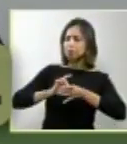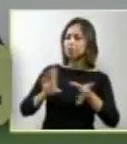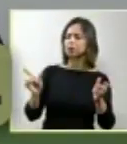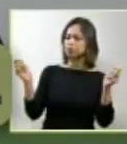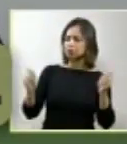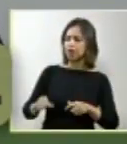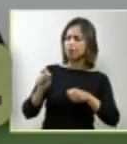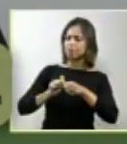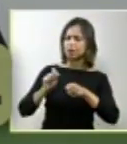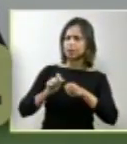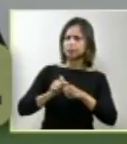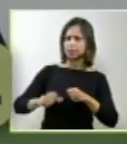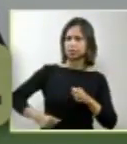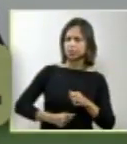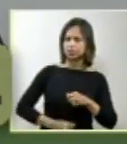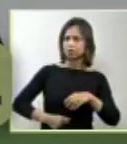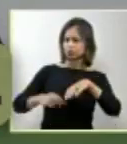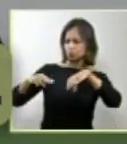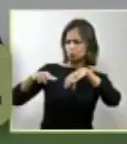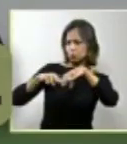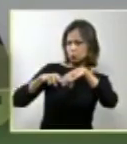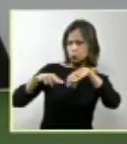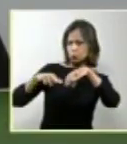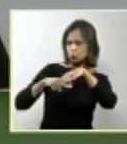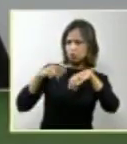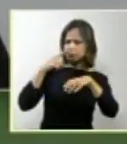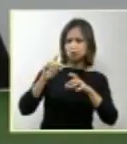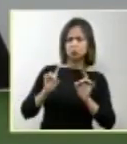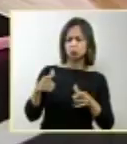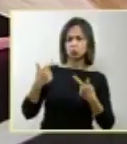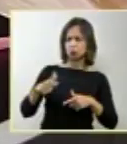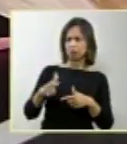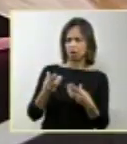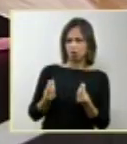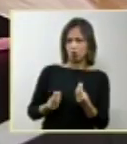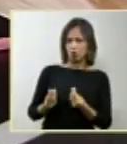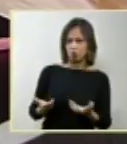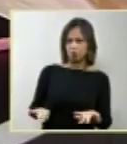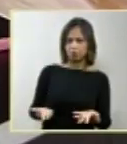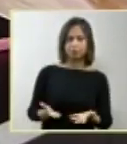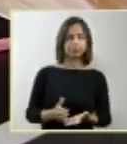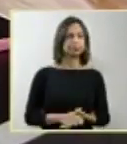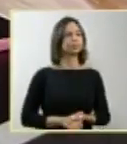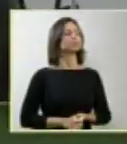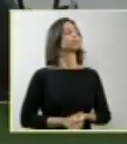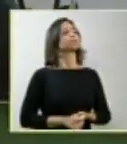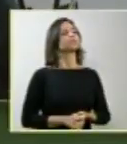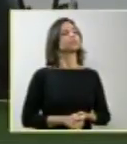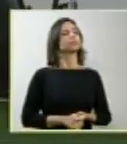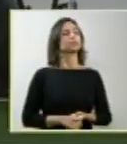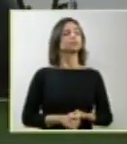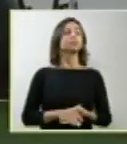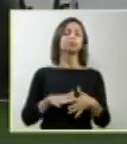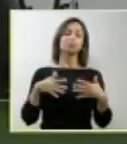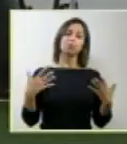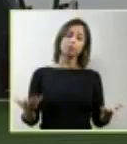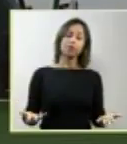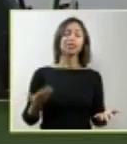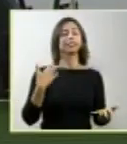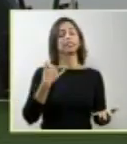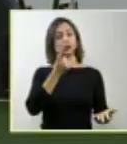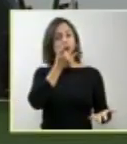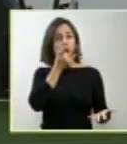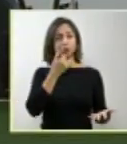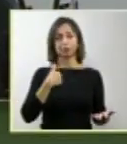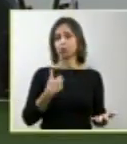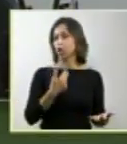ultrassonográfico? Era só essa a pergunta que eu teria que fazer. Eu não posso falar de todo o sistema de saúde